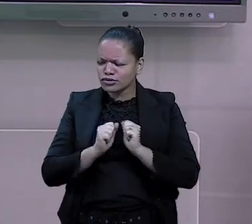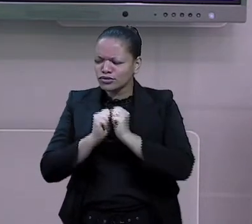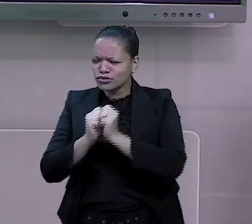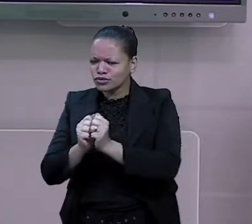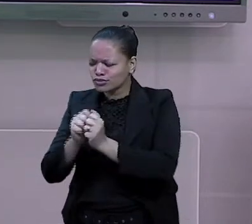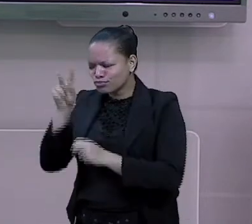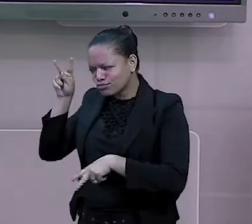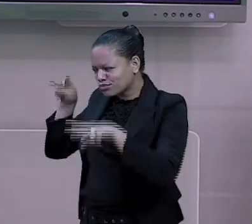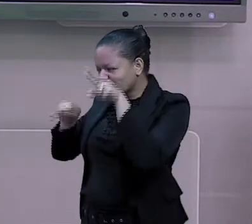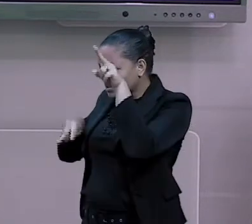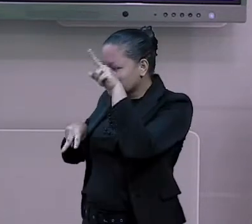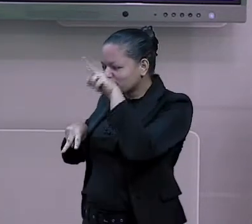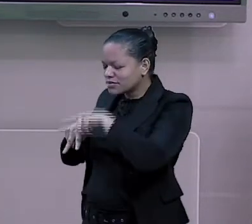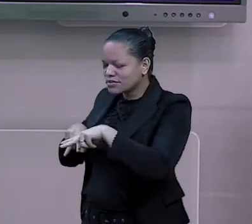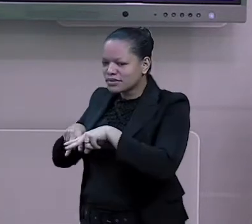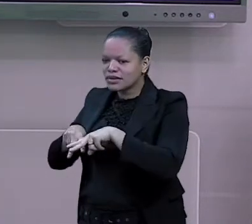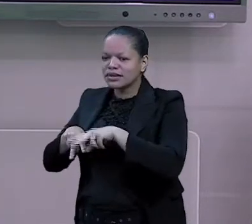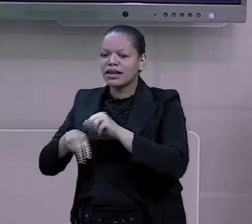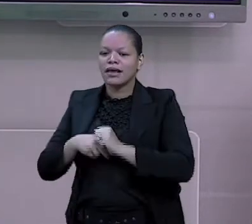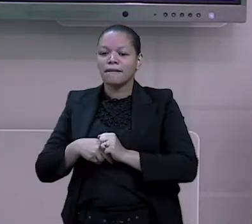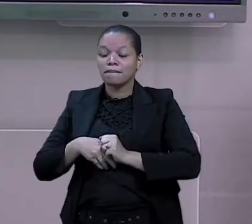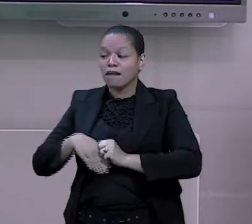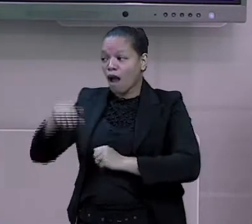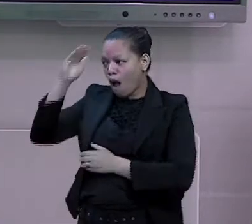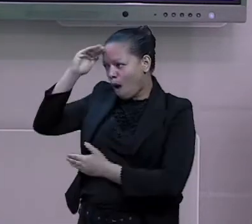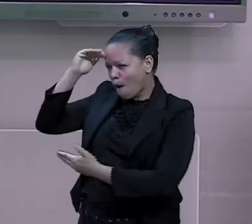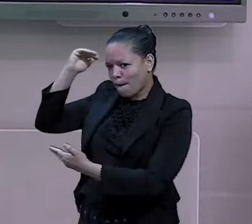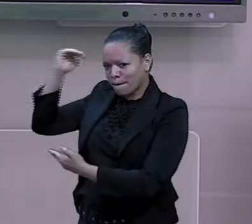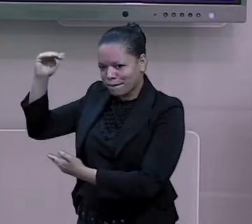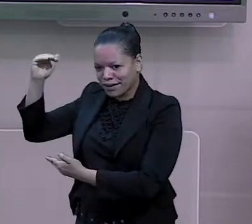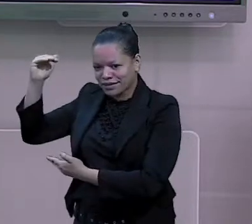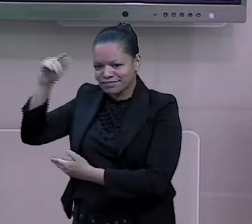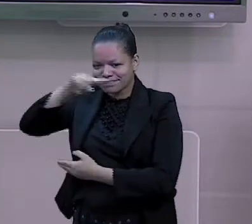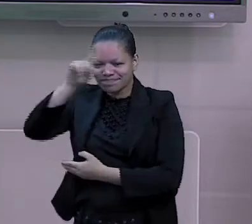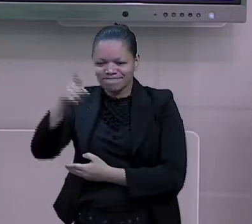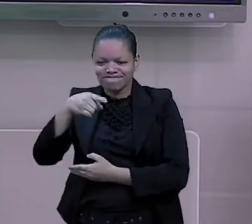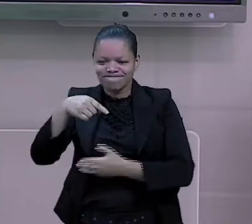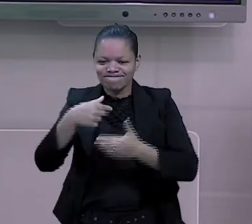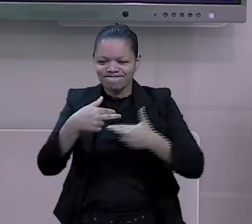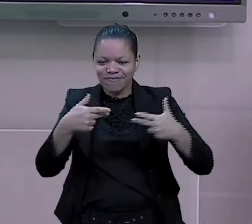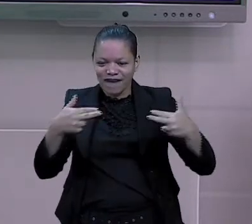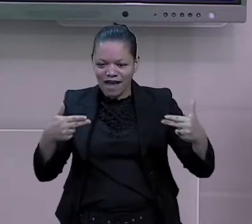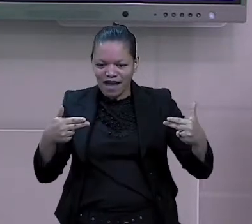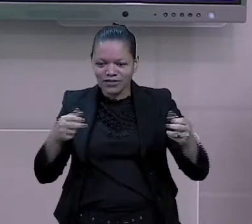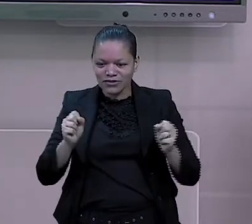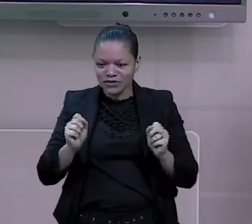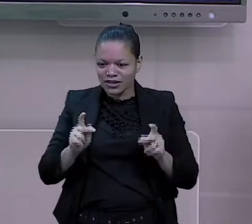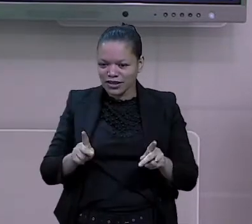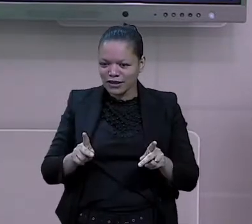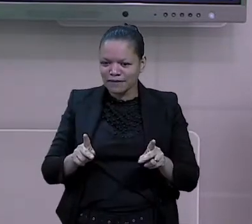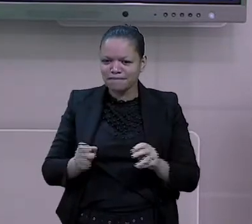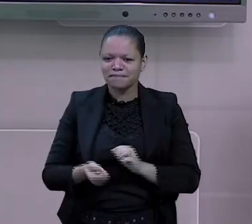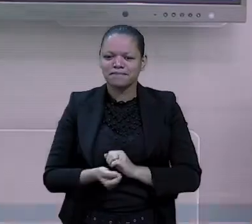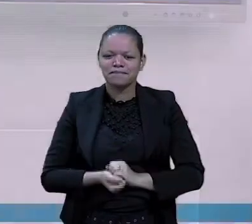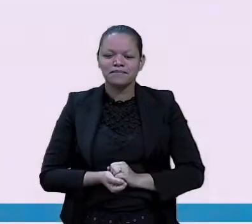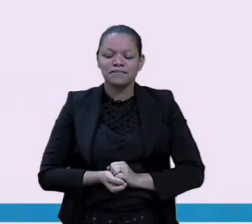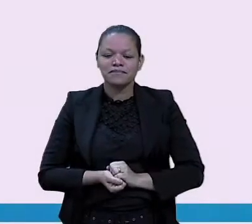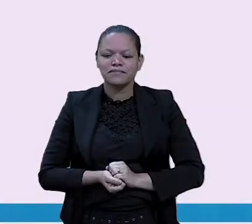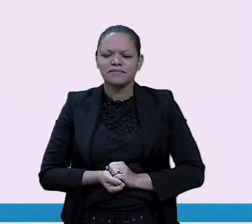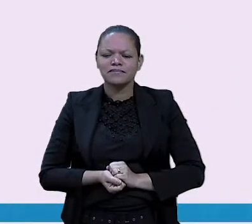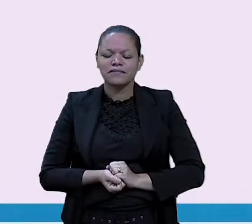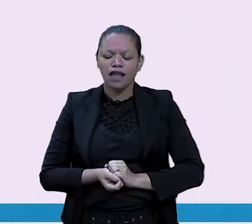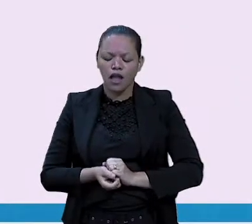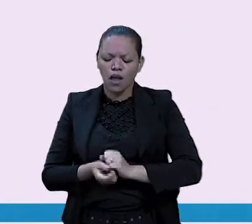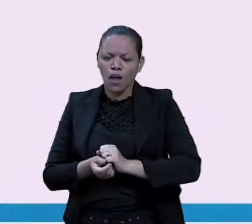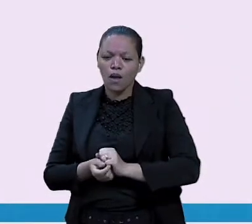respeitando as pontuações, para a gente entender bem a nossa leitura. Vamos lá? A